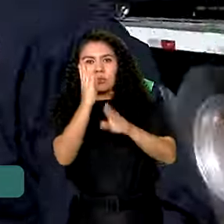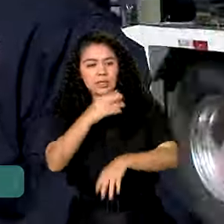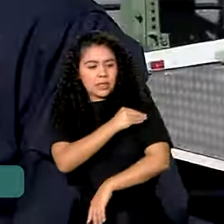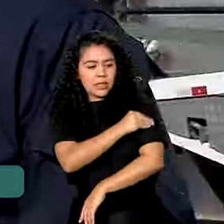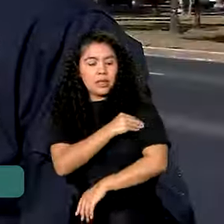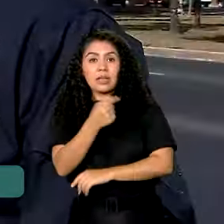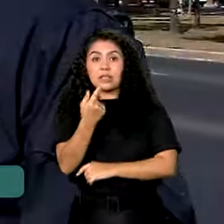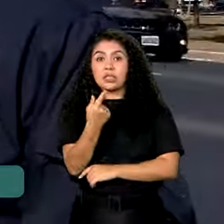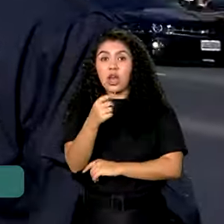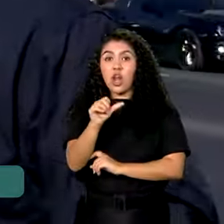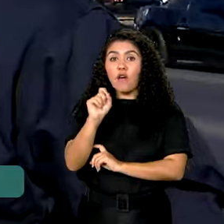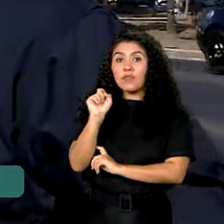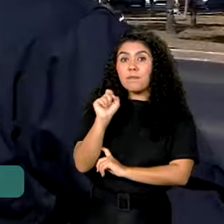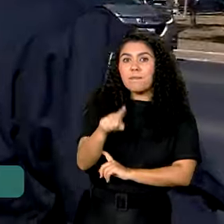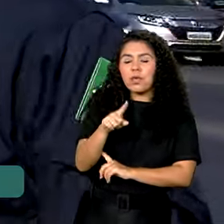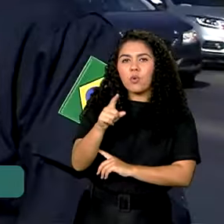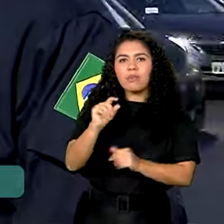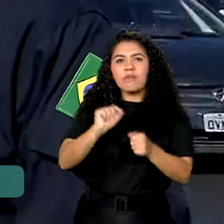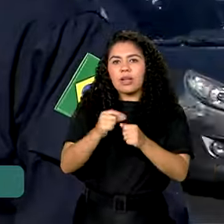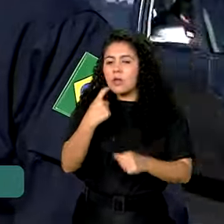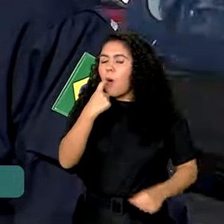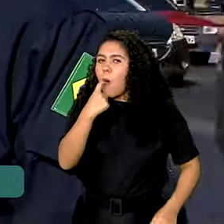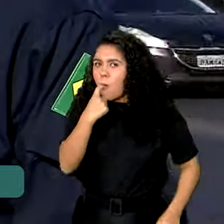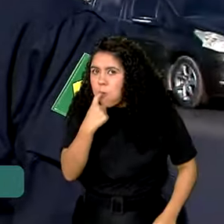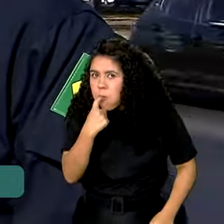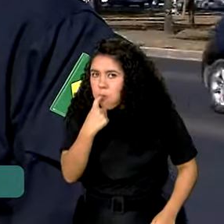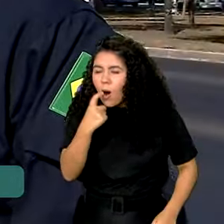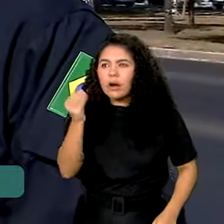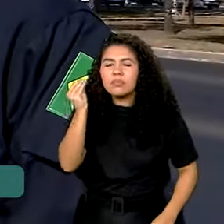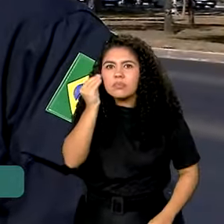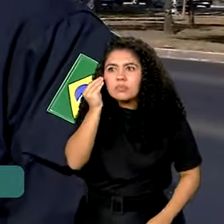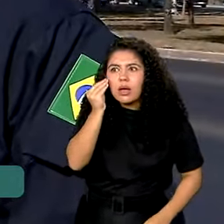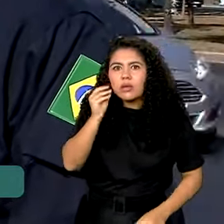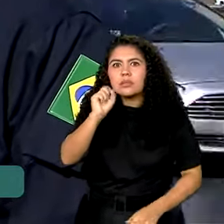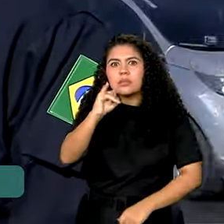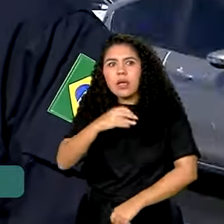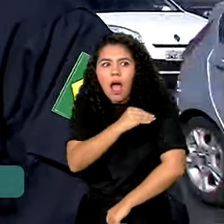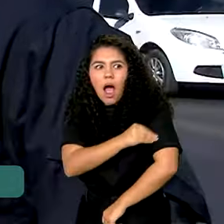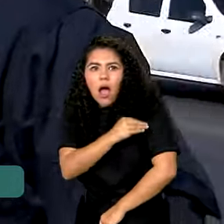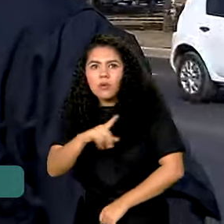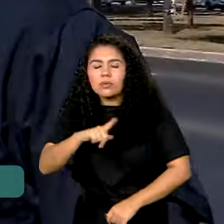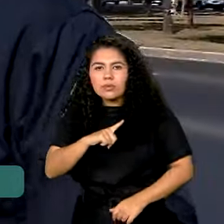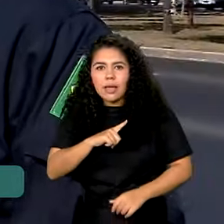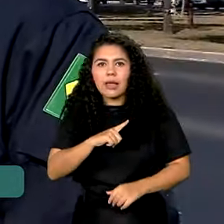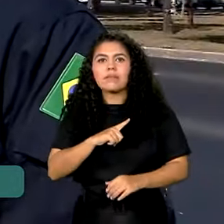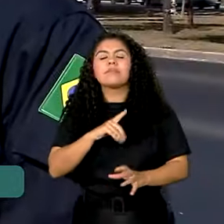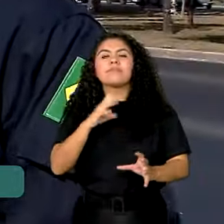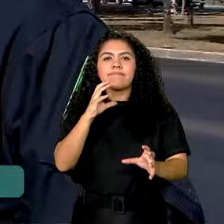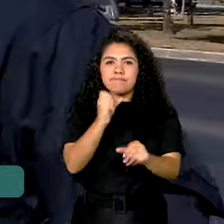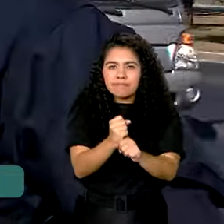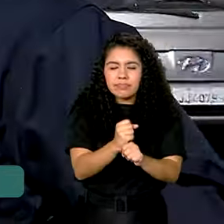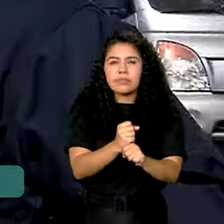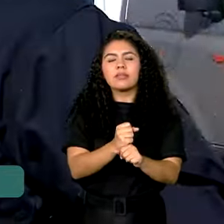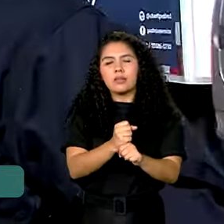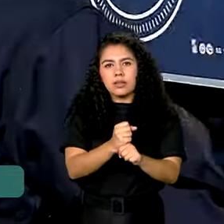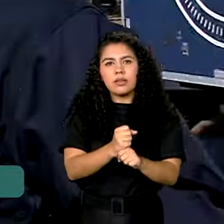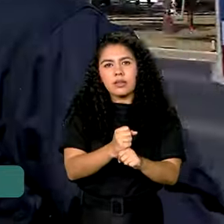testes foram realizados, mais de 21 mil veículos abordados, sempre no intuito de